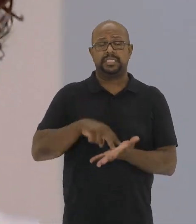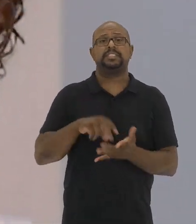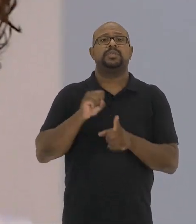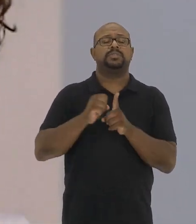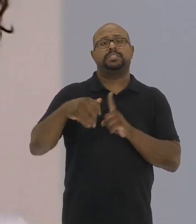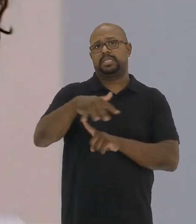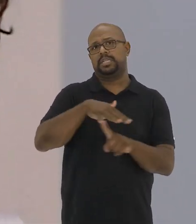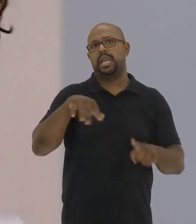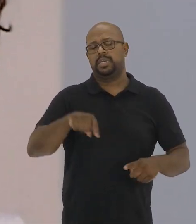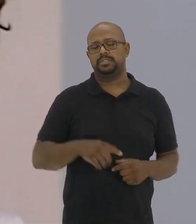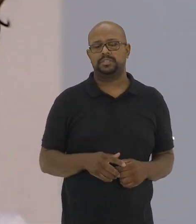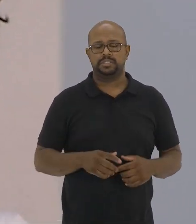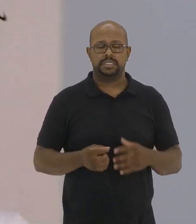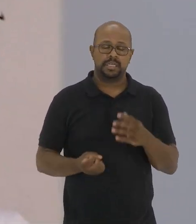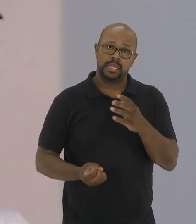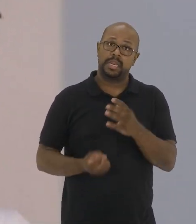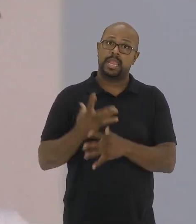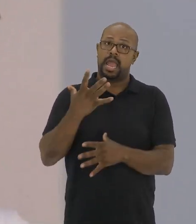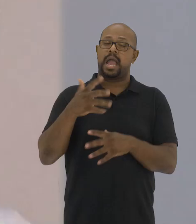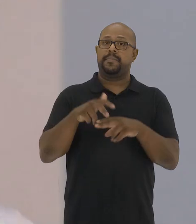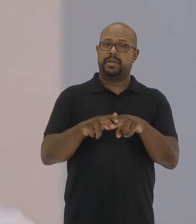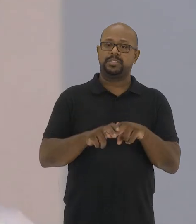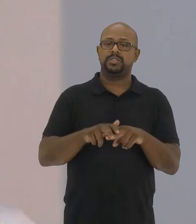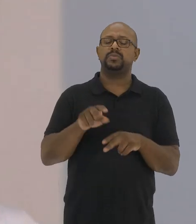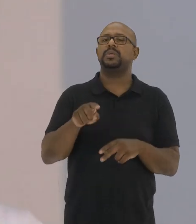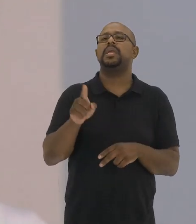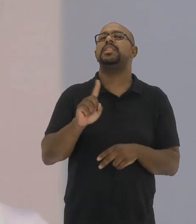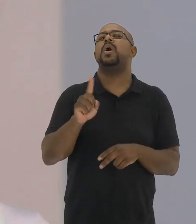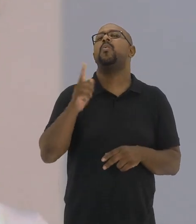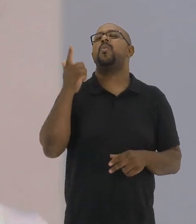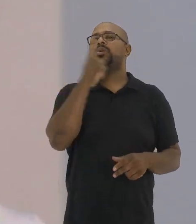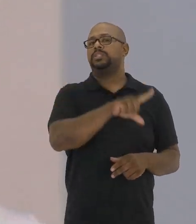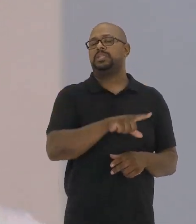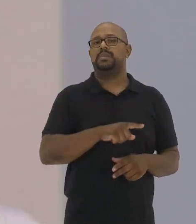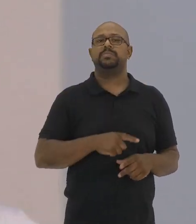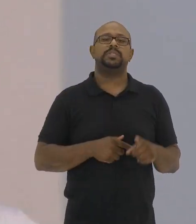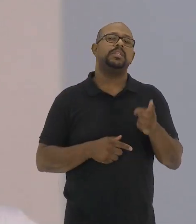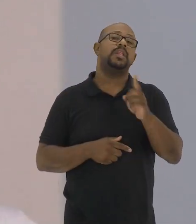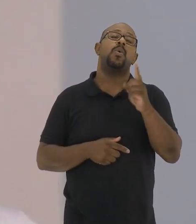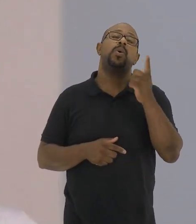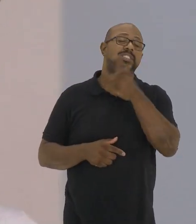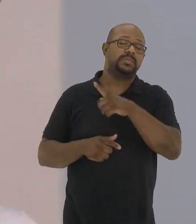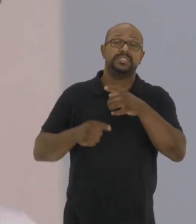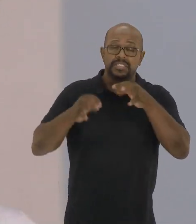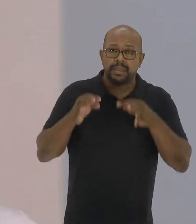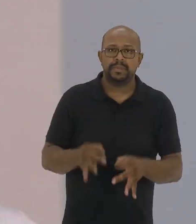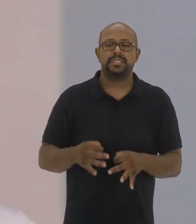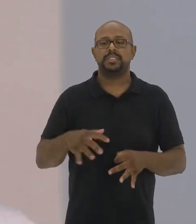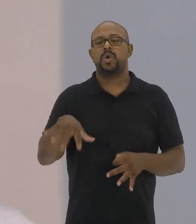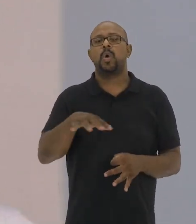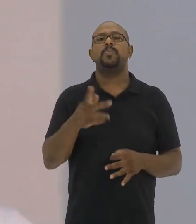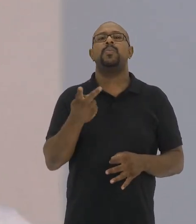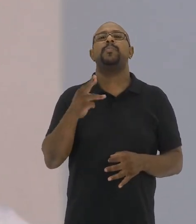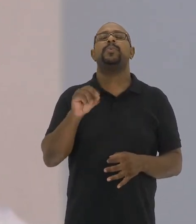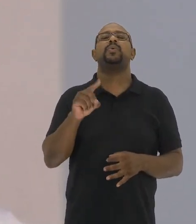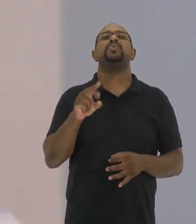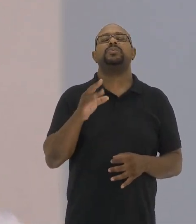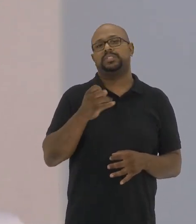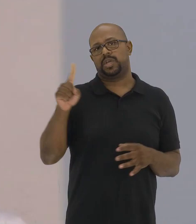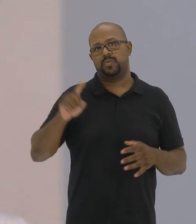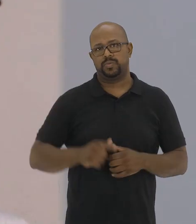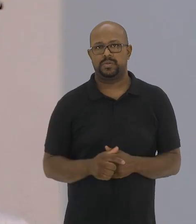presença diante da sociedade. criar a partir do que não conseguimos e do que não conseguimos